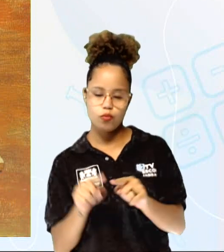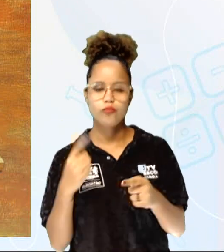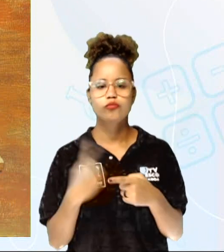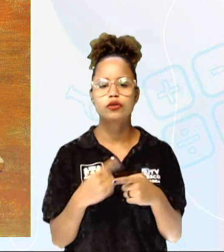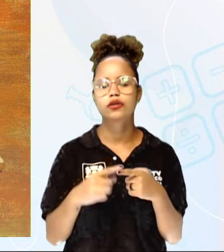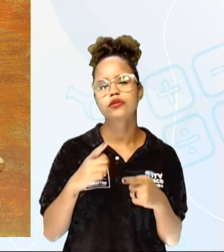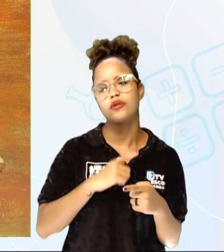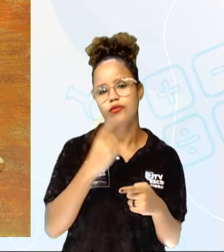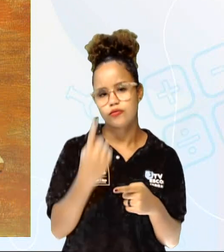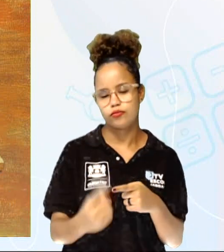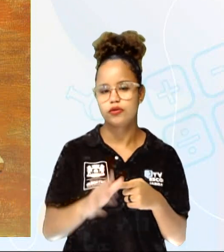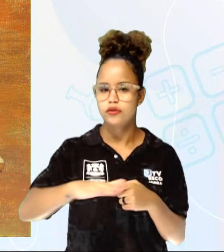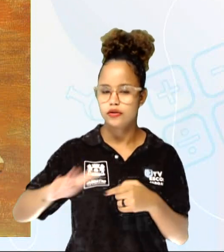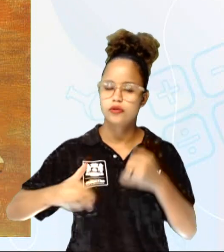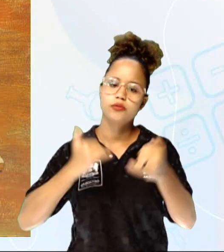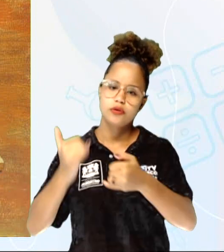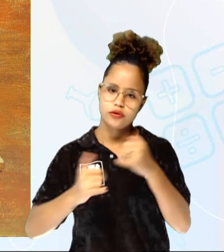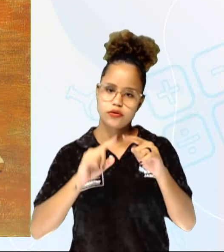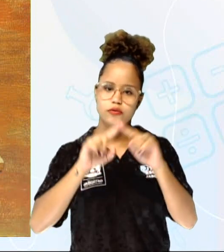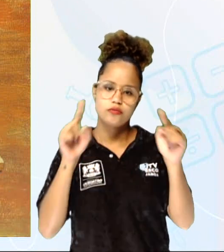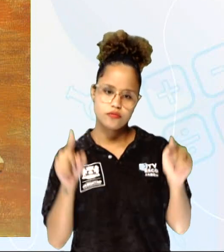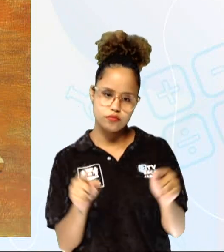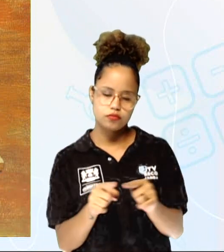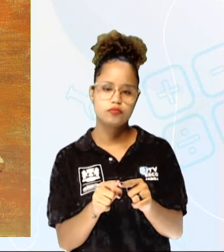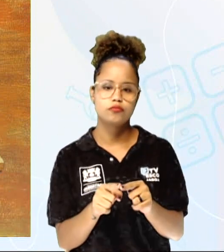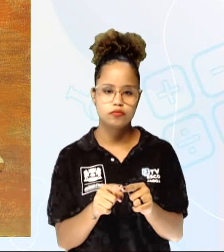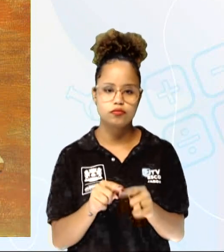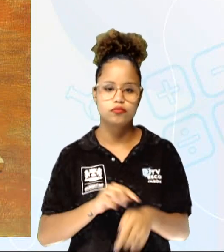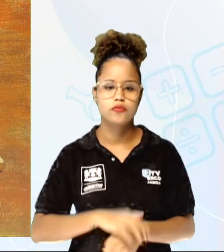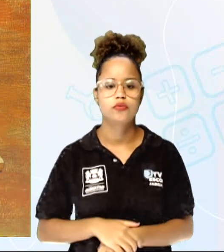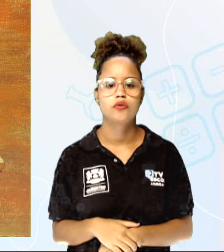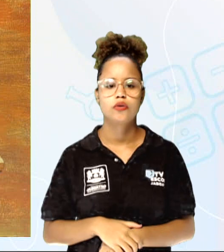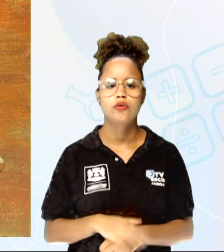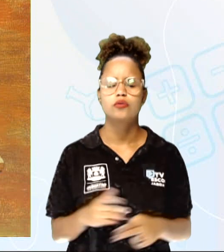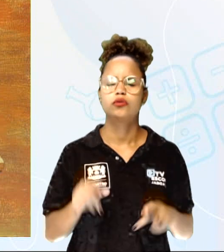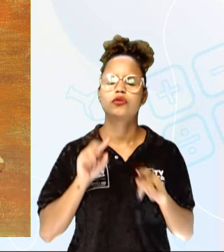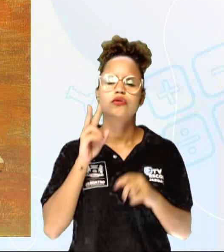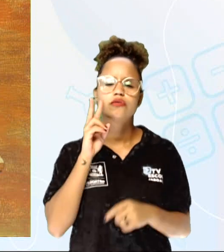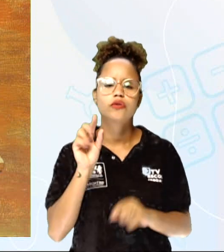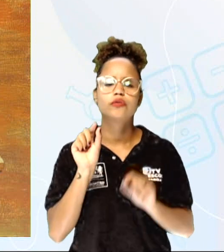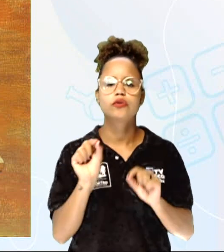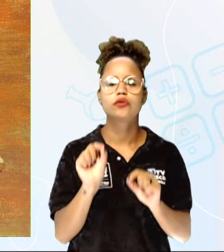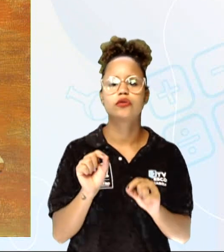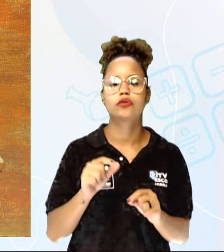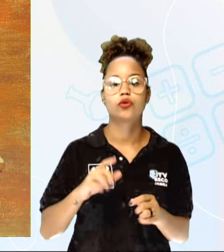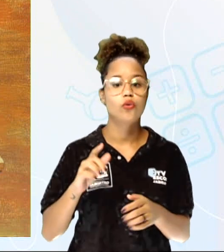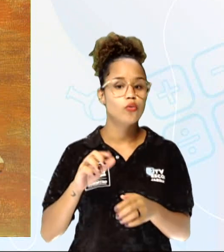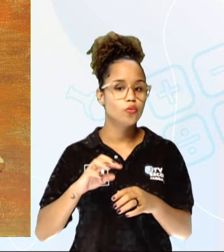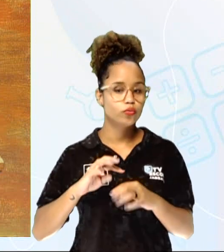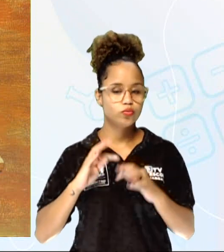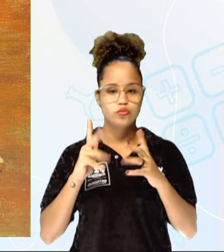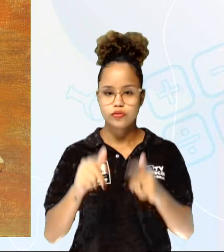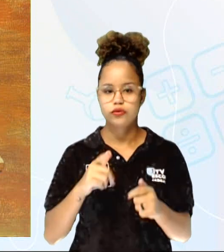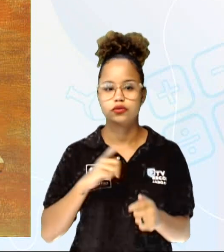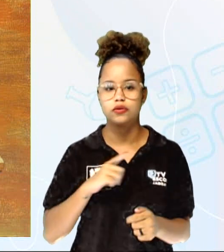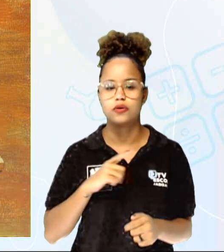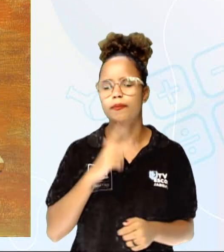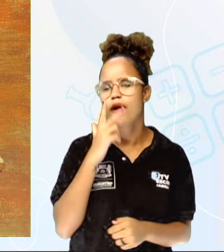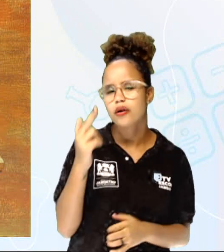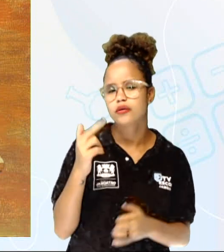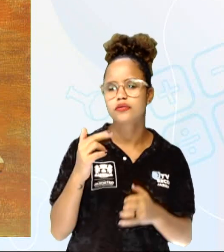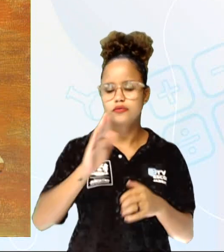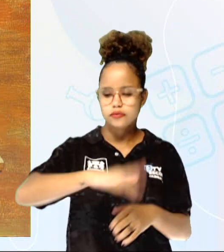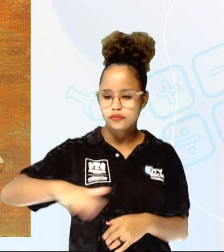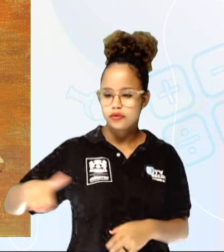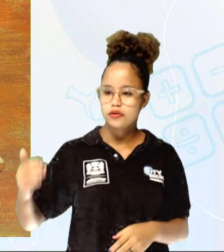brincando com a argola. E uma coisa que a gente observa é que todas as obras são retratadas como se a criança estivesse soltando em um quintal.